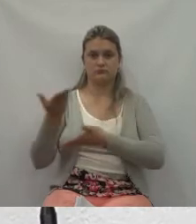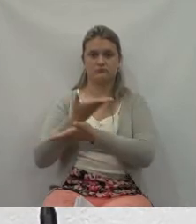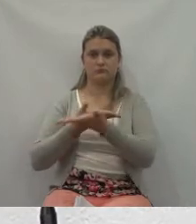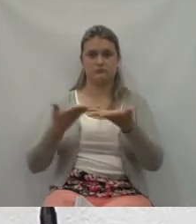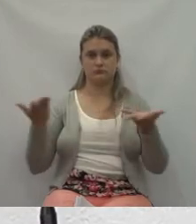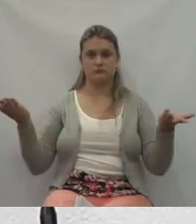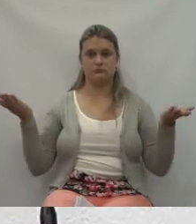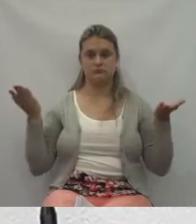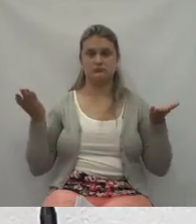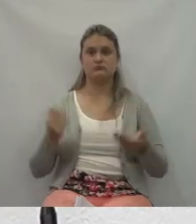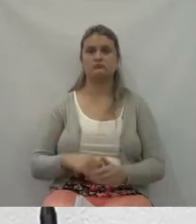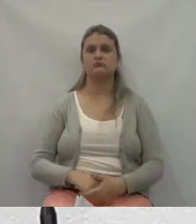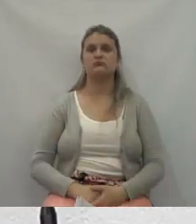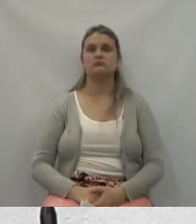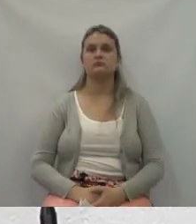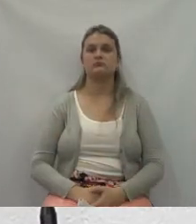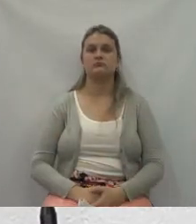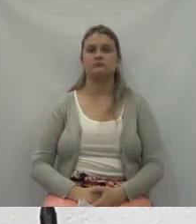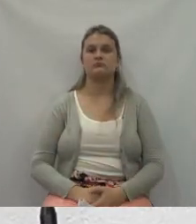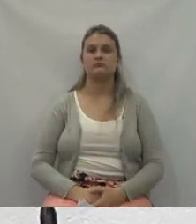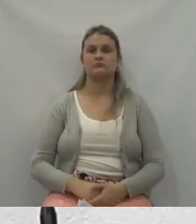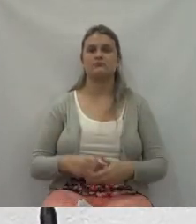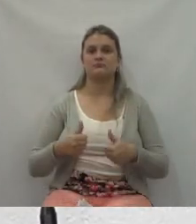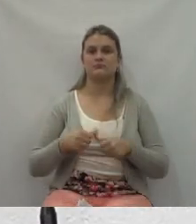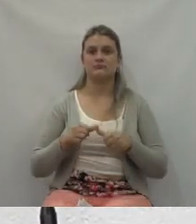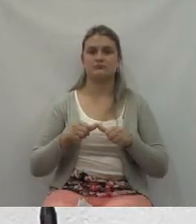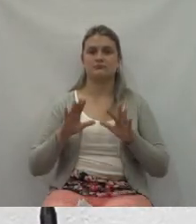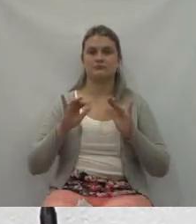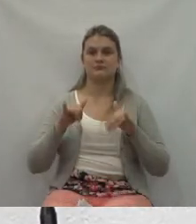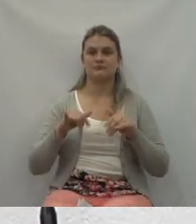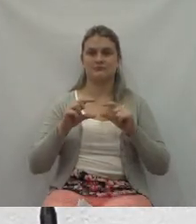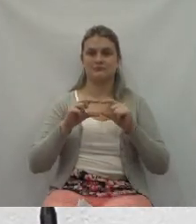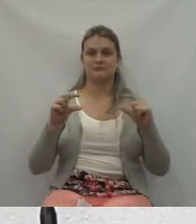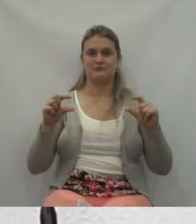E, finalmente, uma frase do pequeno príncipe,